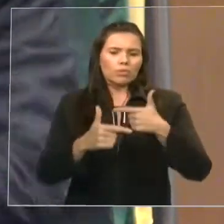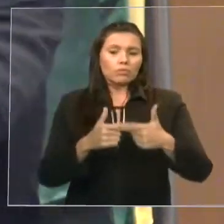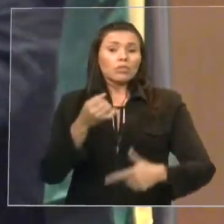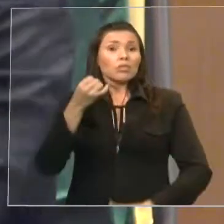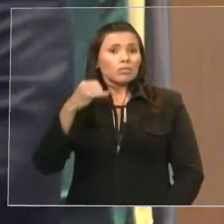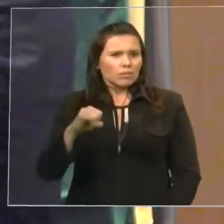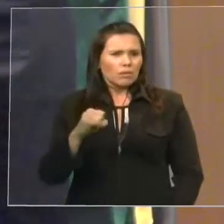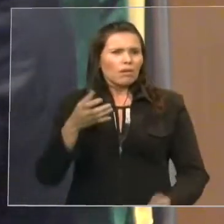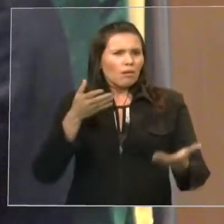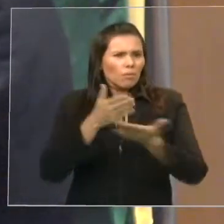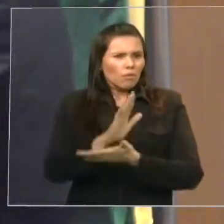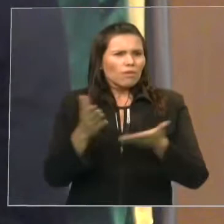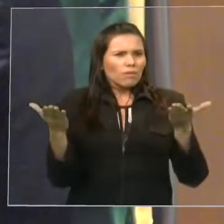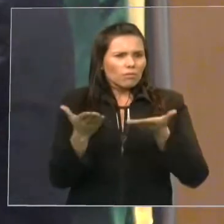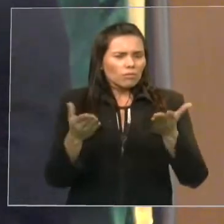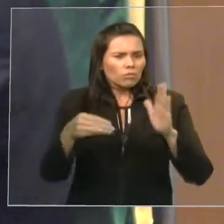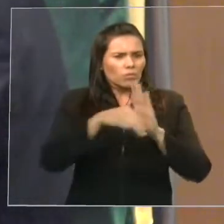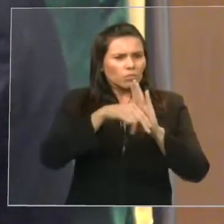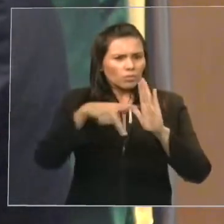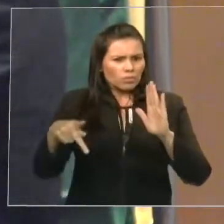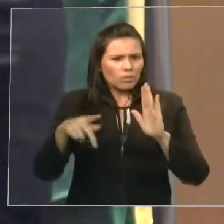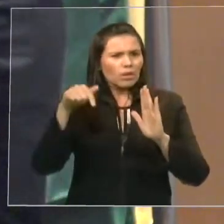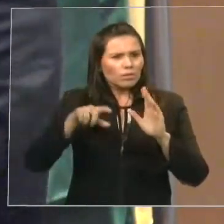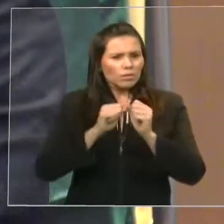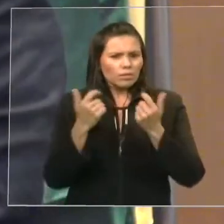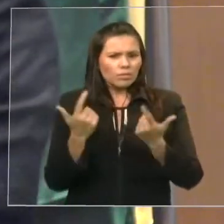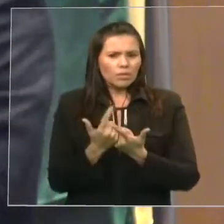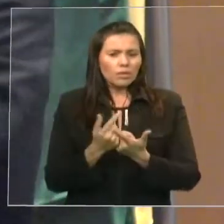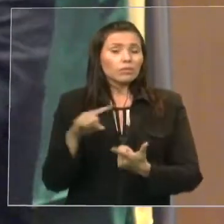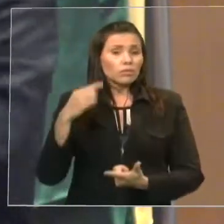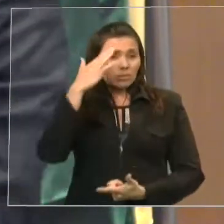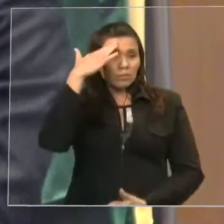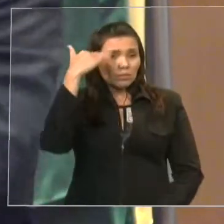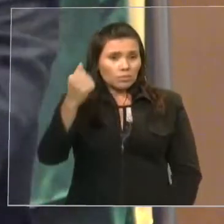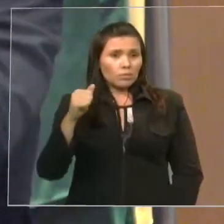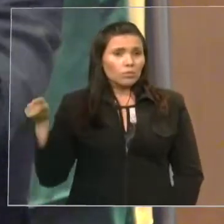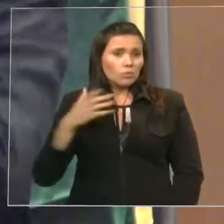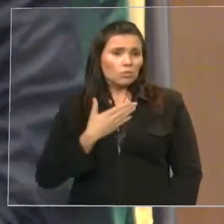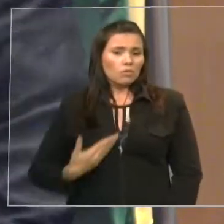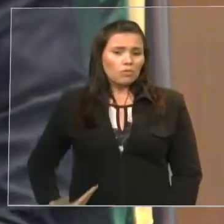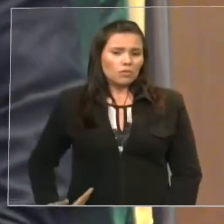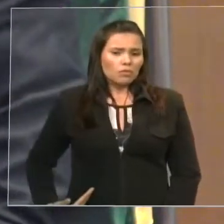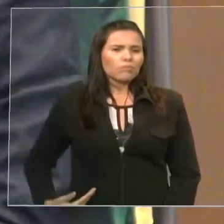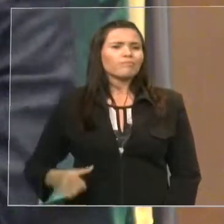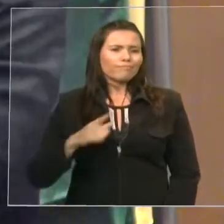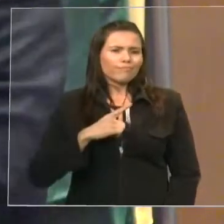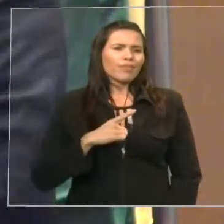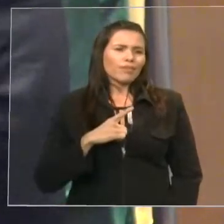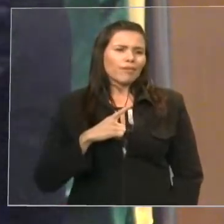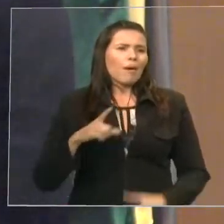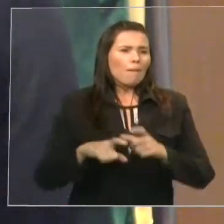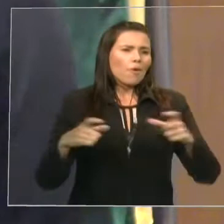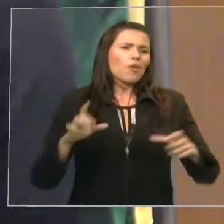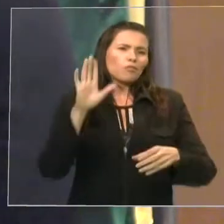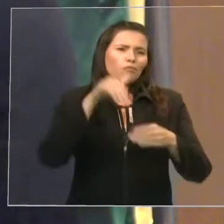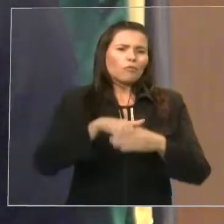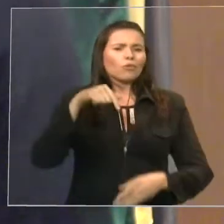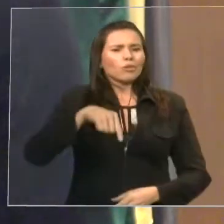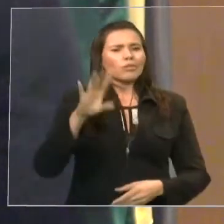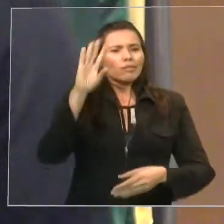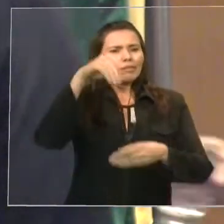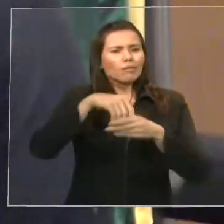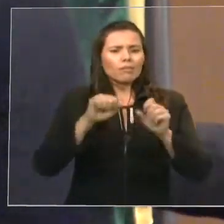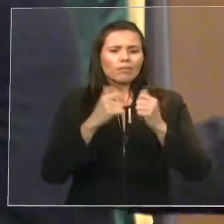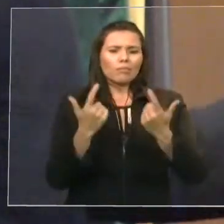aprovada hoje nesta Assembleia, porque sabemos que o governo tem a maioria, sabemos que a maioria desta